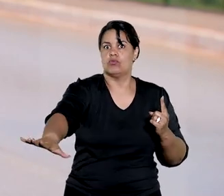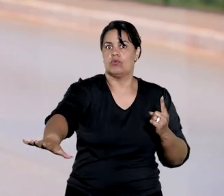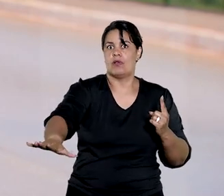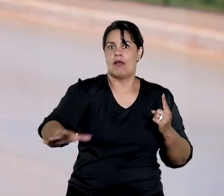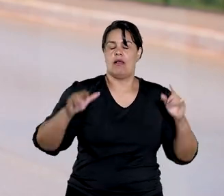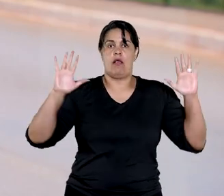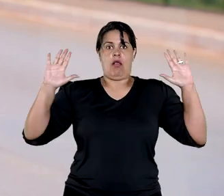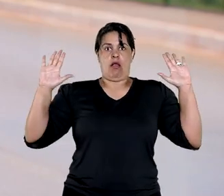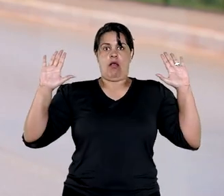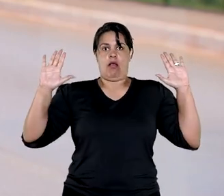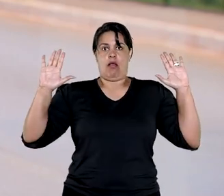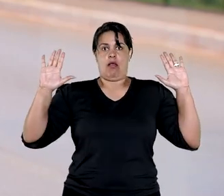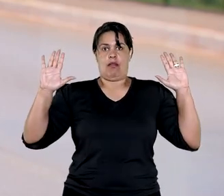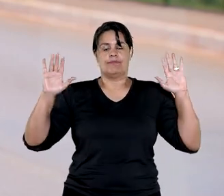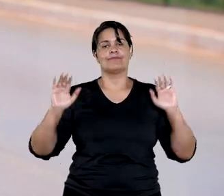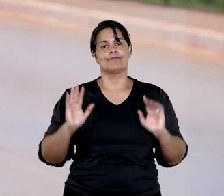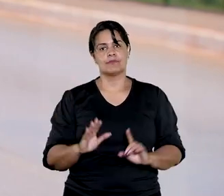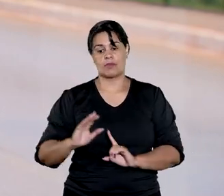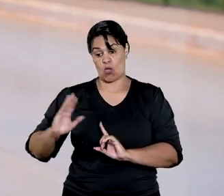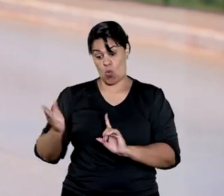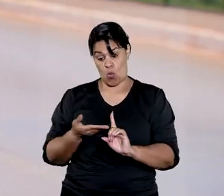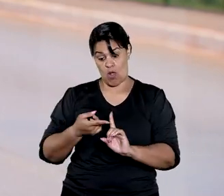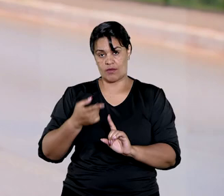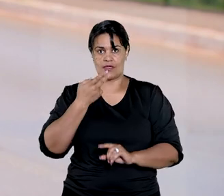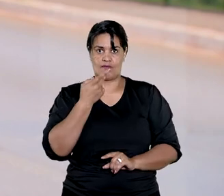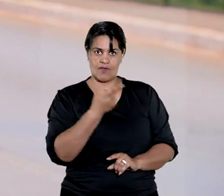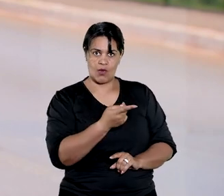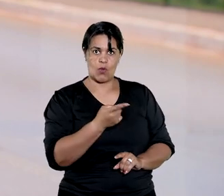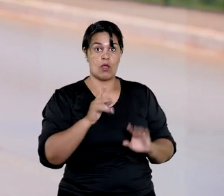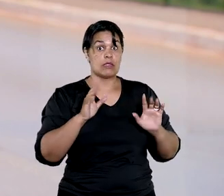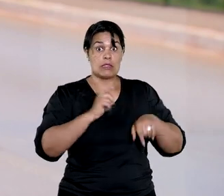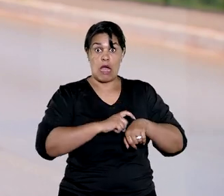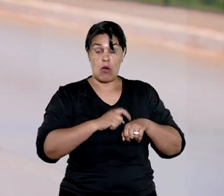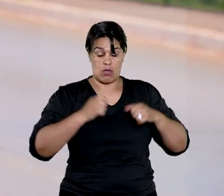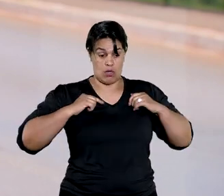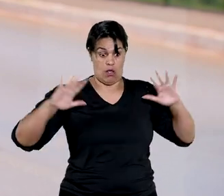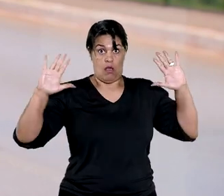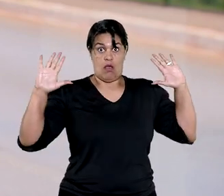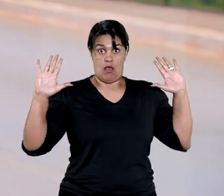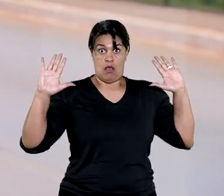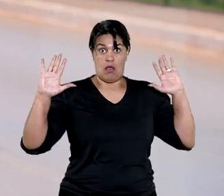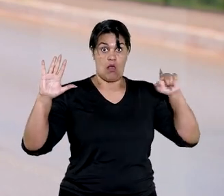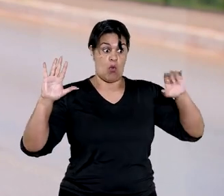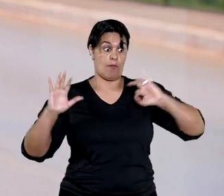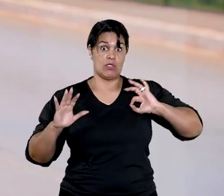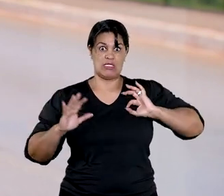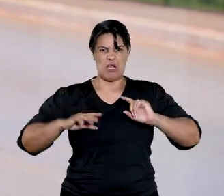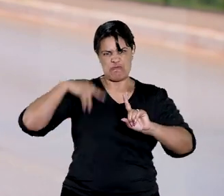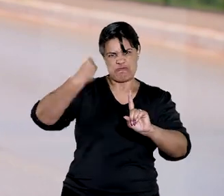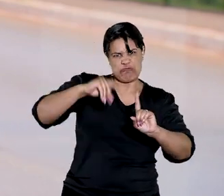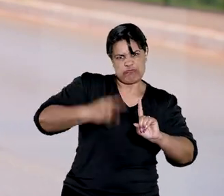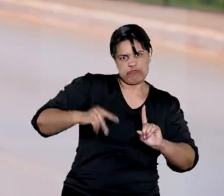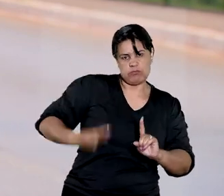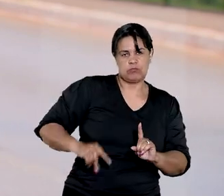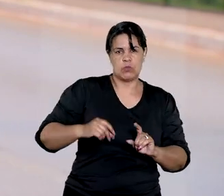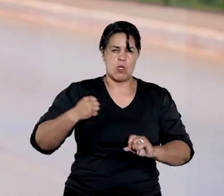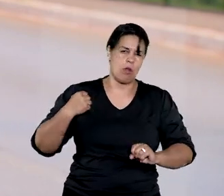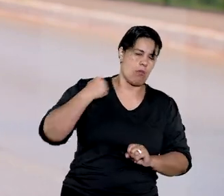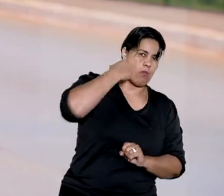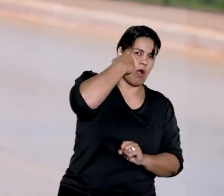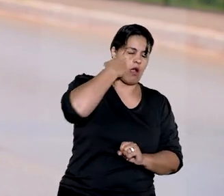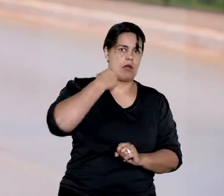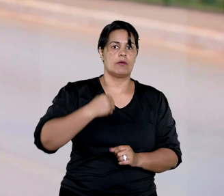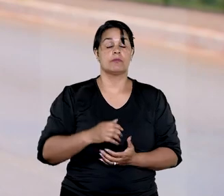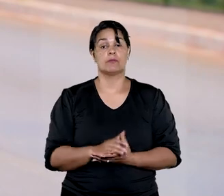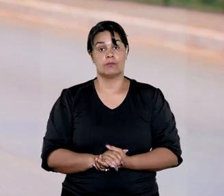no chão e se rendido. Já o acusado afirmou que, mesmo sem oferecer resistência, foi agredido por um dos agentes com um chute